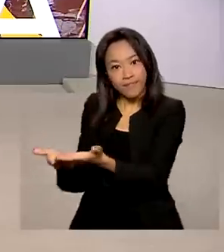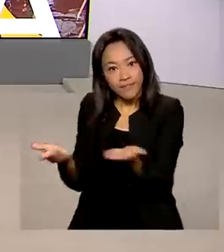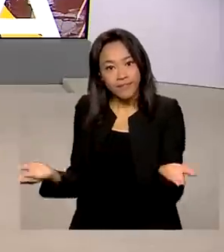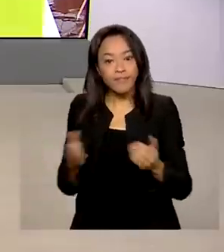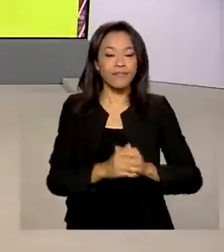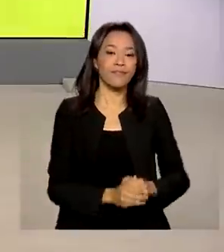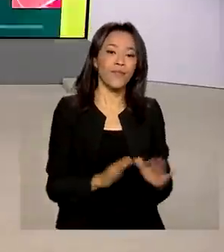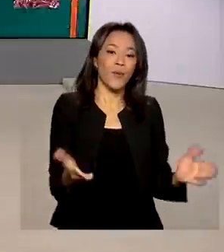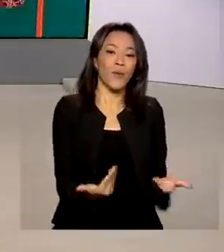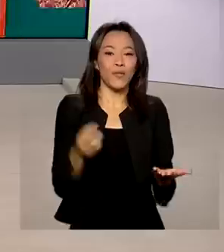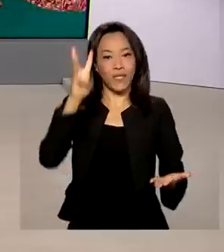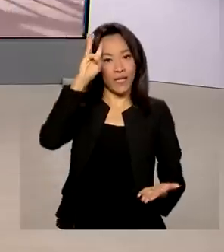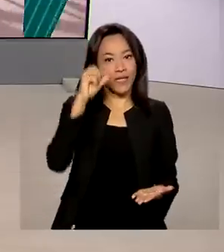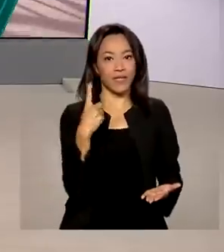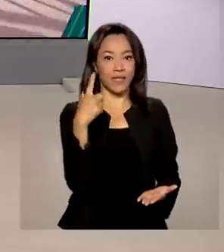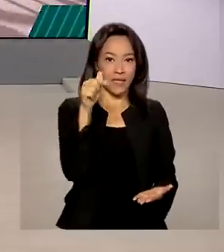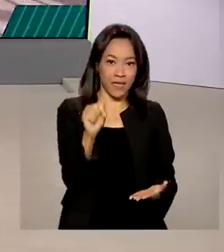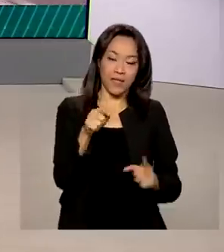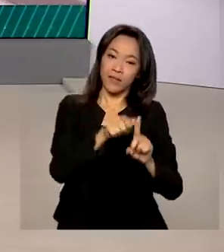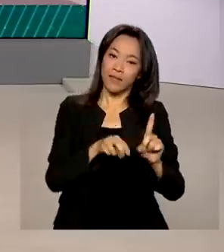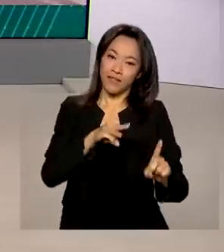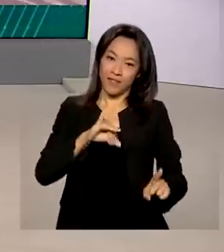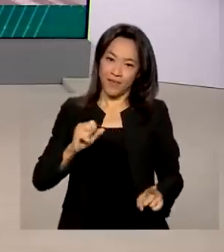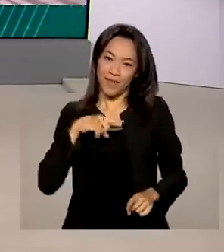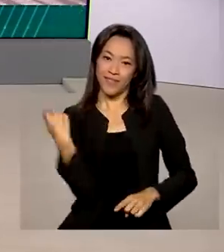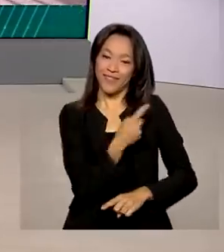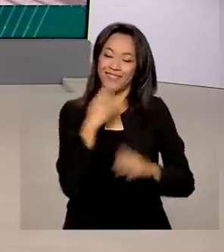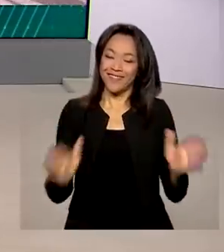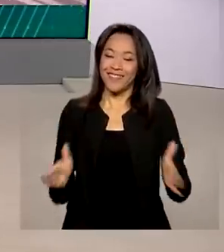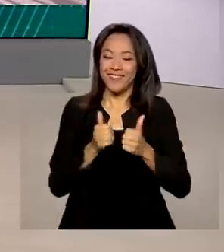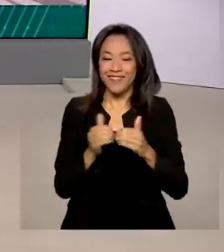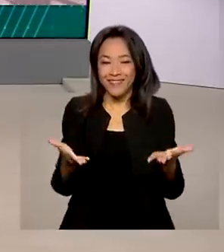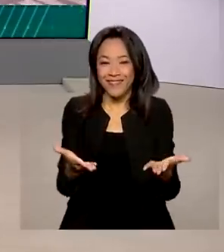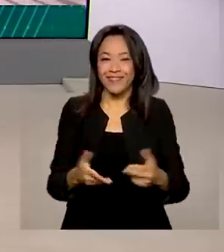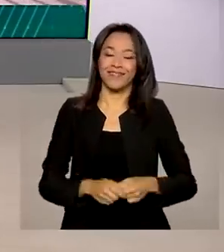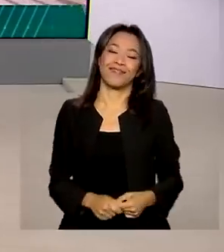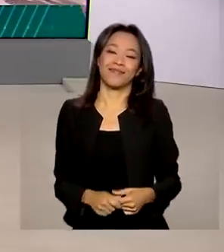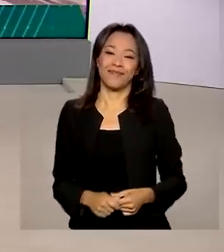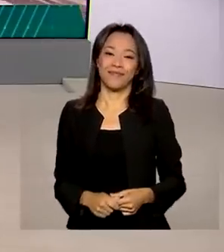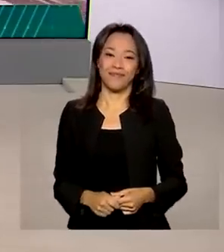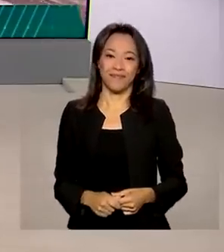Terça-feira, 17 de maio, o Brasil em dia já está no ar.